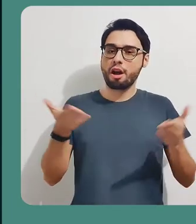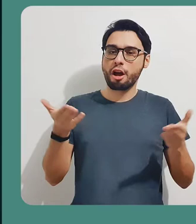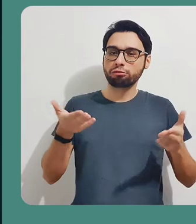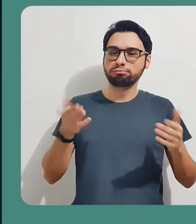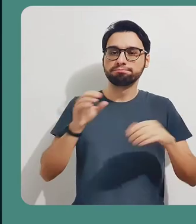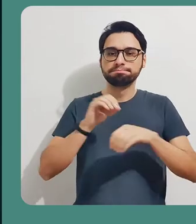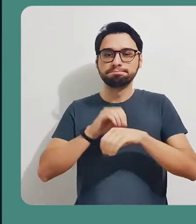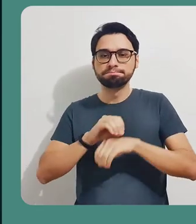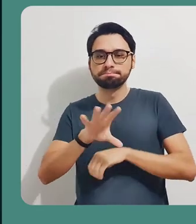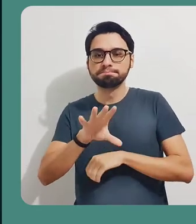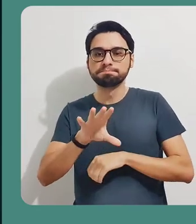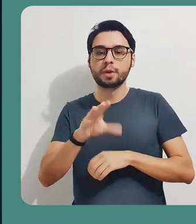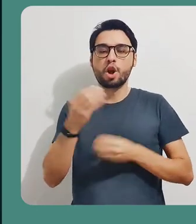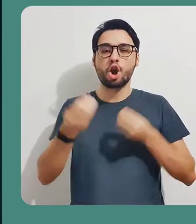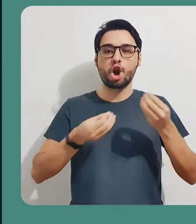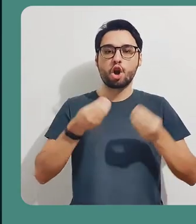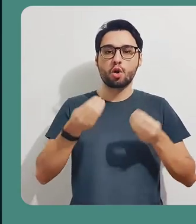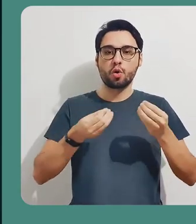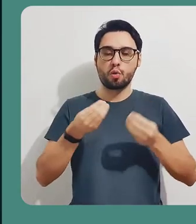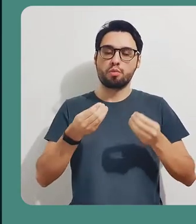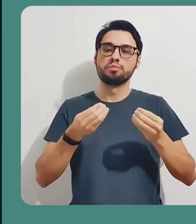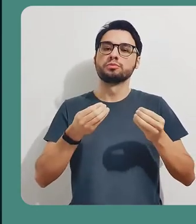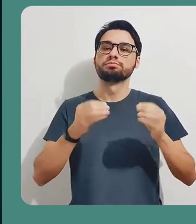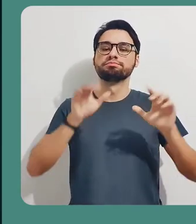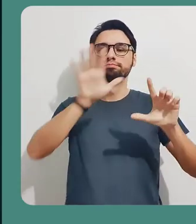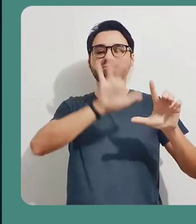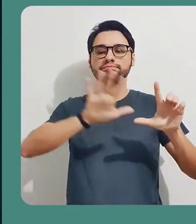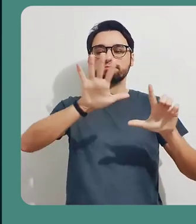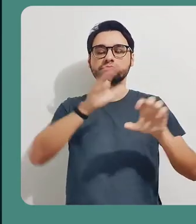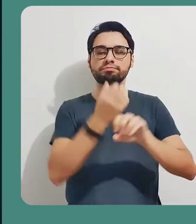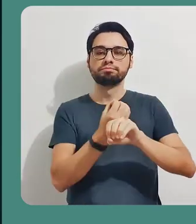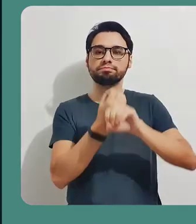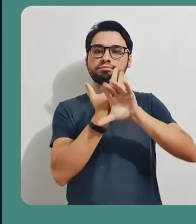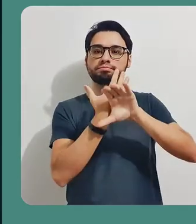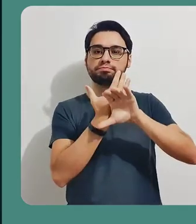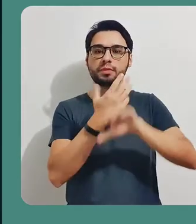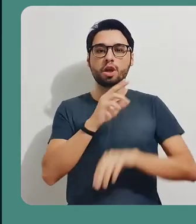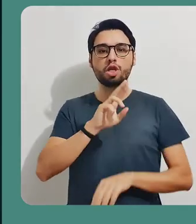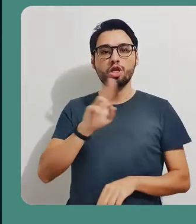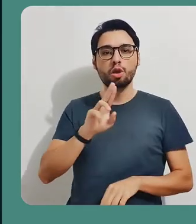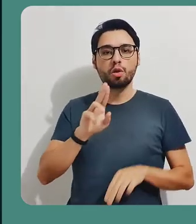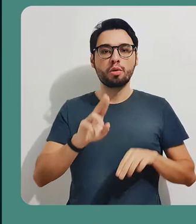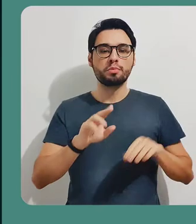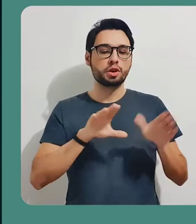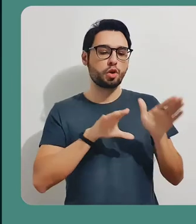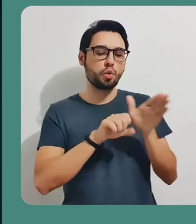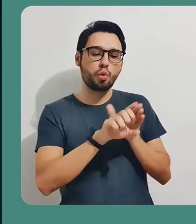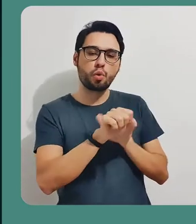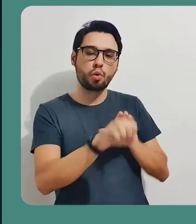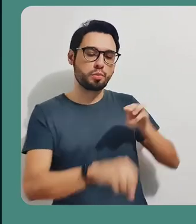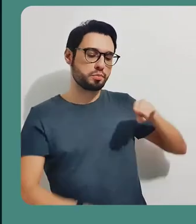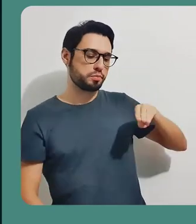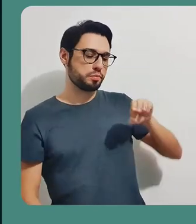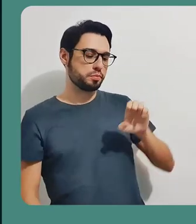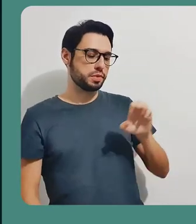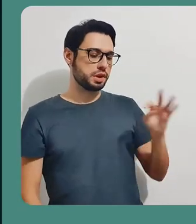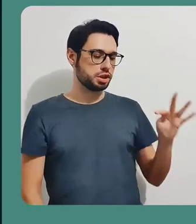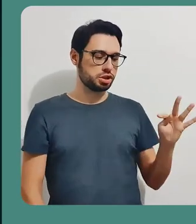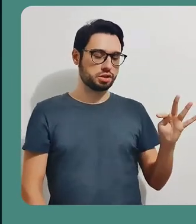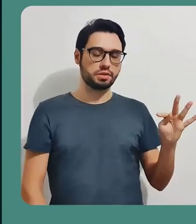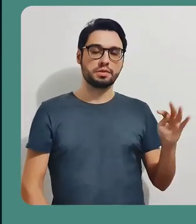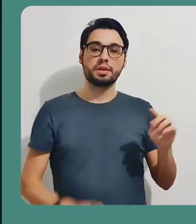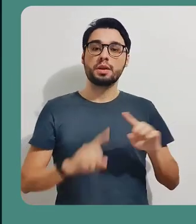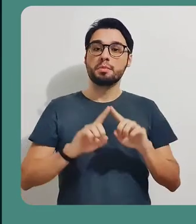Oi pessoal, tudo bem? Neste tutorial eu quero mostrar para vocês algumas funcionalidades da ferramenta de web conferência da Google,